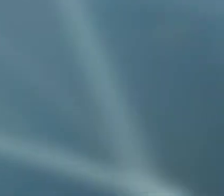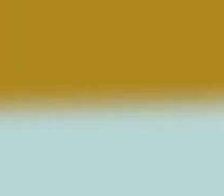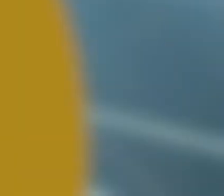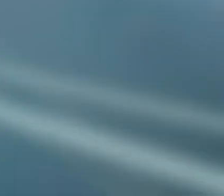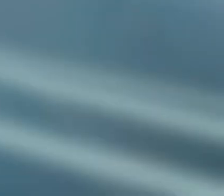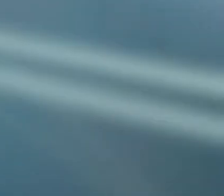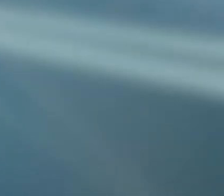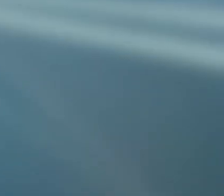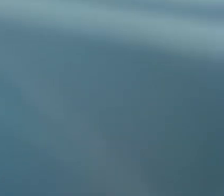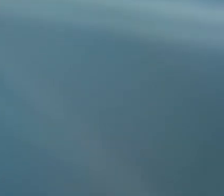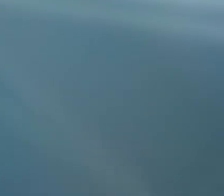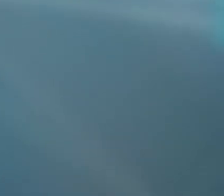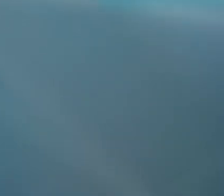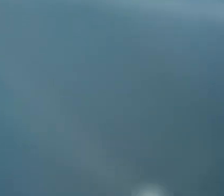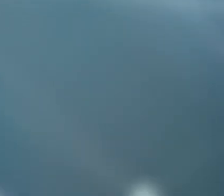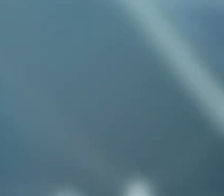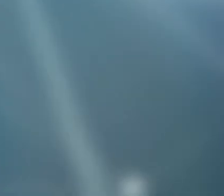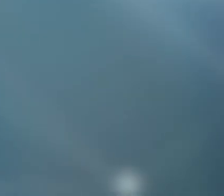tchau.